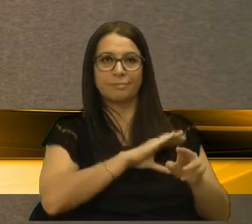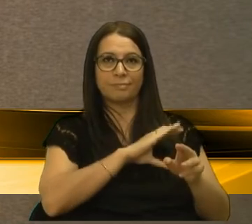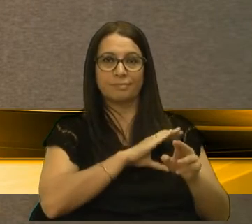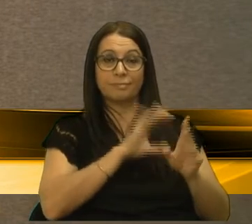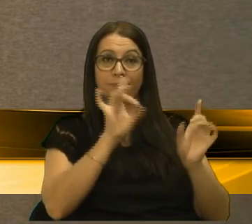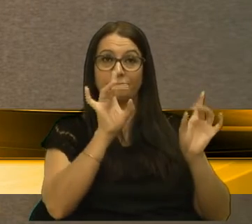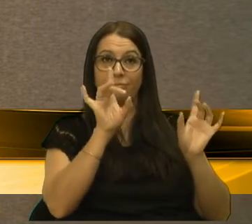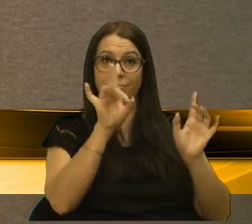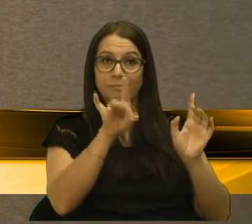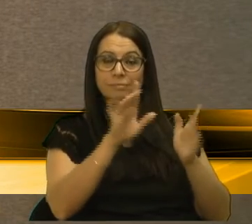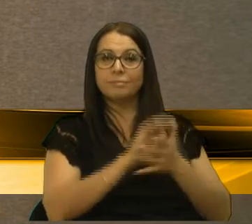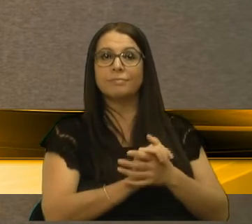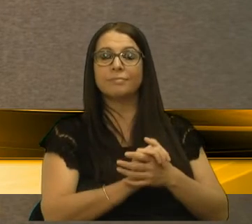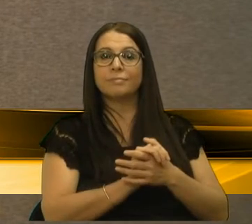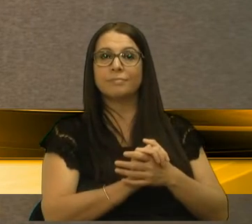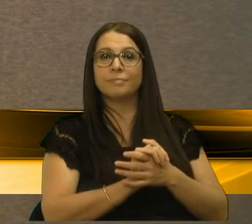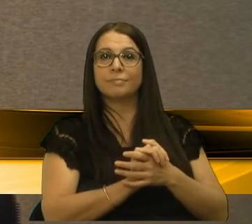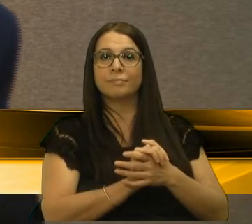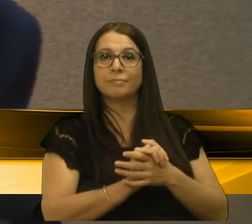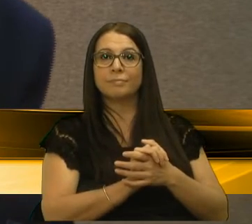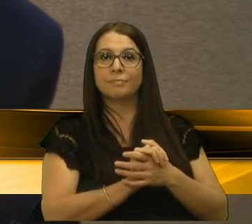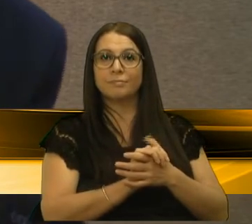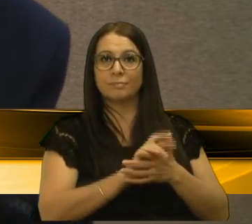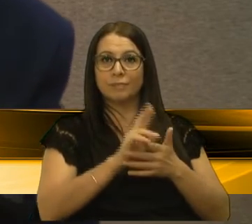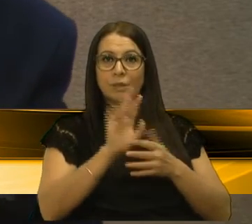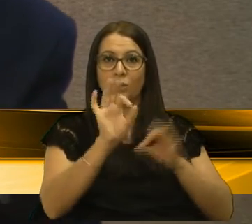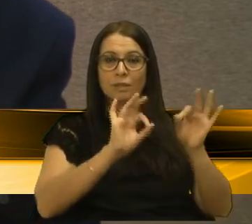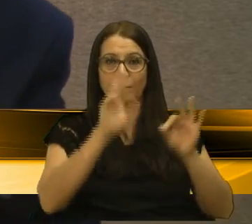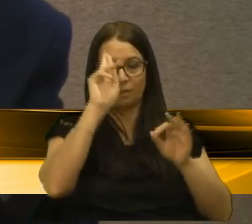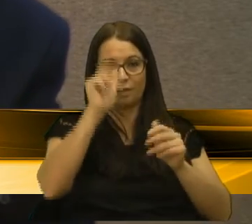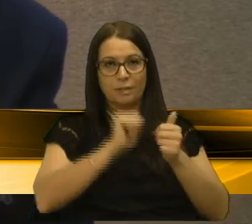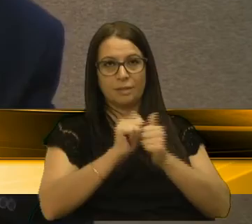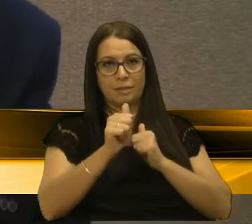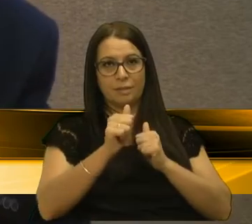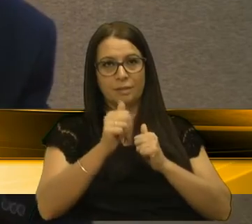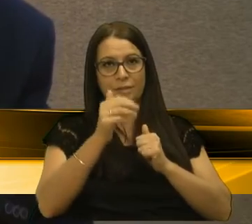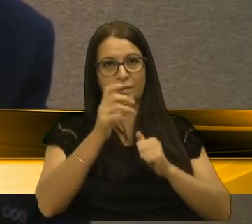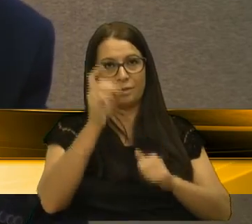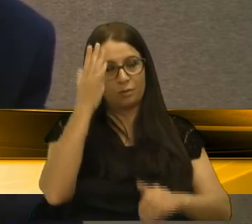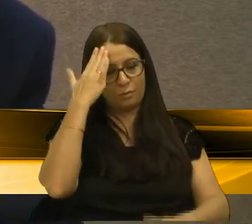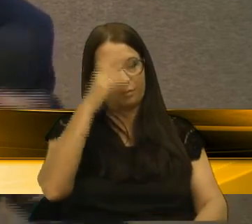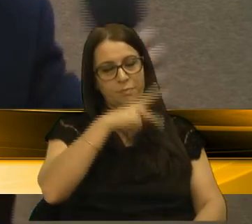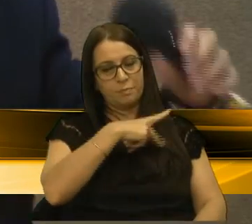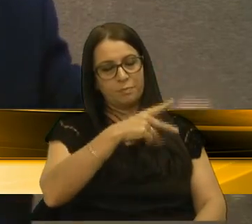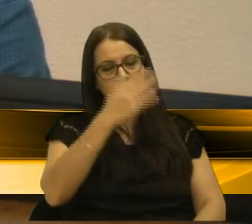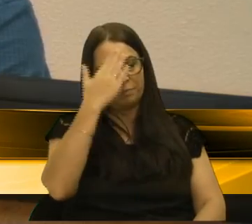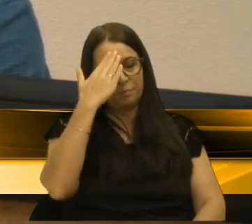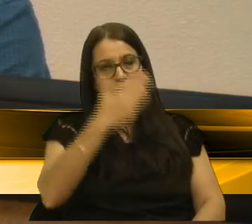especialmente aos dirigentes e atletas. É isso, senhor presidente, muito obrigado. Próximo ensino.